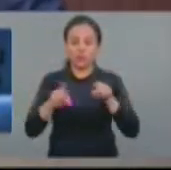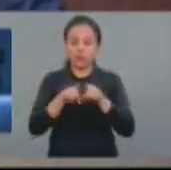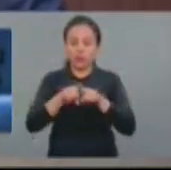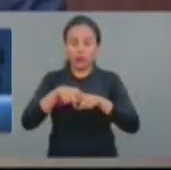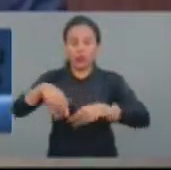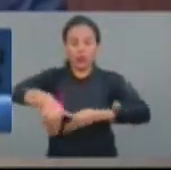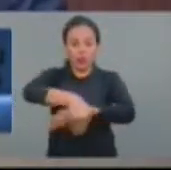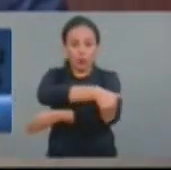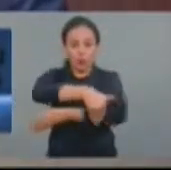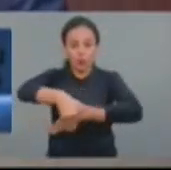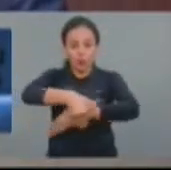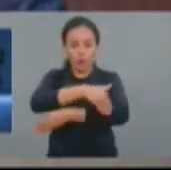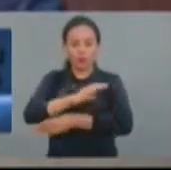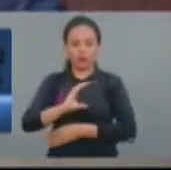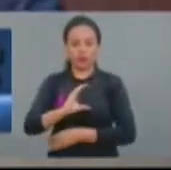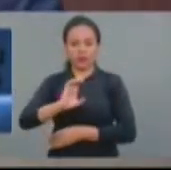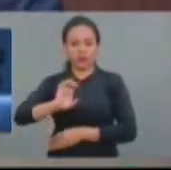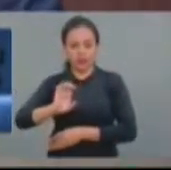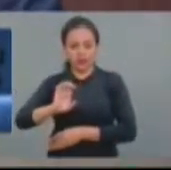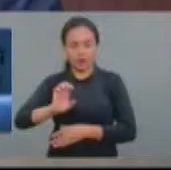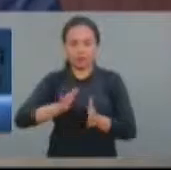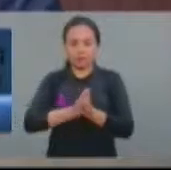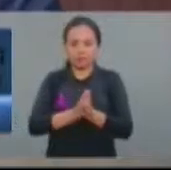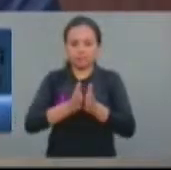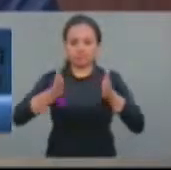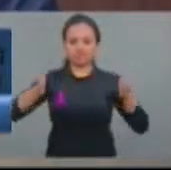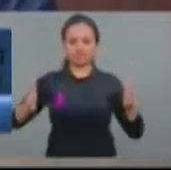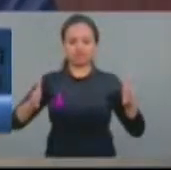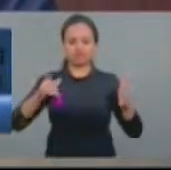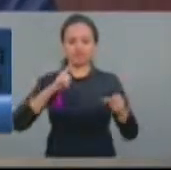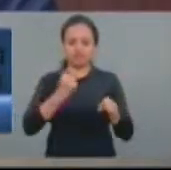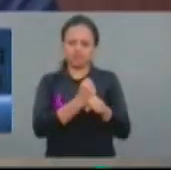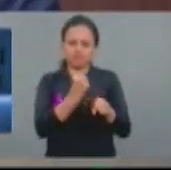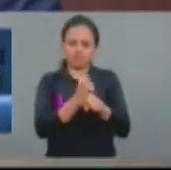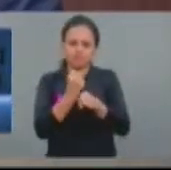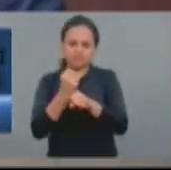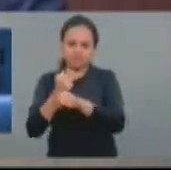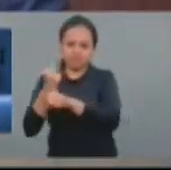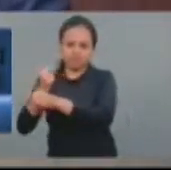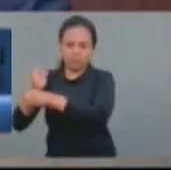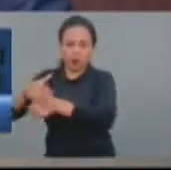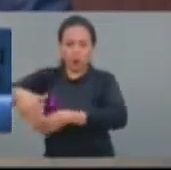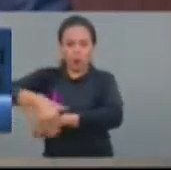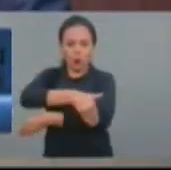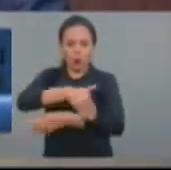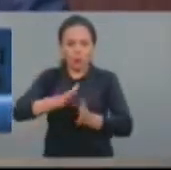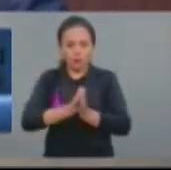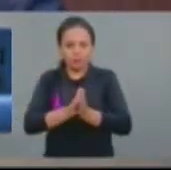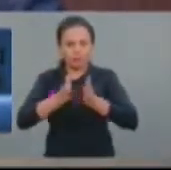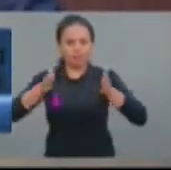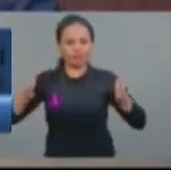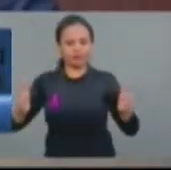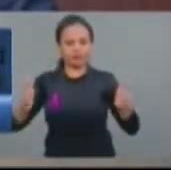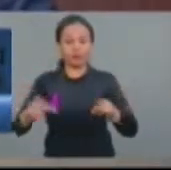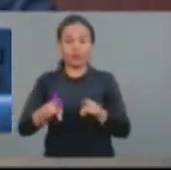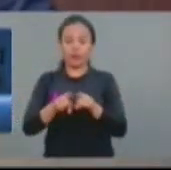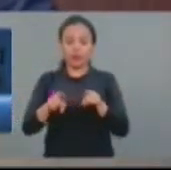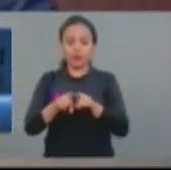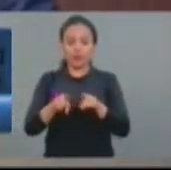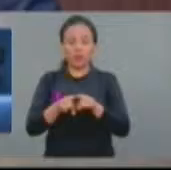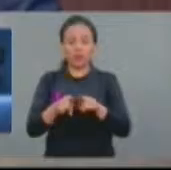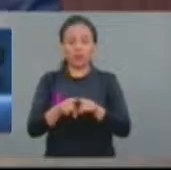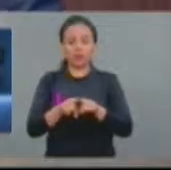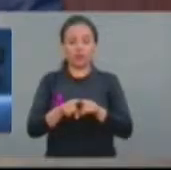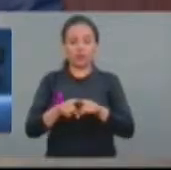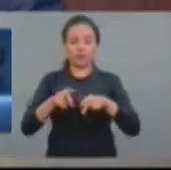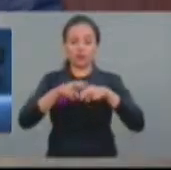040. A CE 187, a reforma e modernização do Bondinho de Ubajara, e aqui aproveito